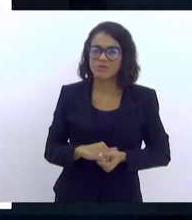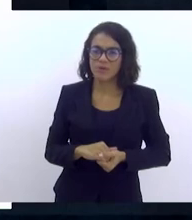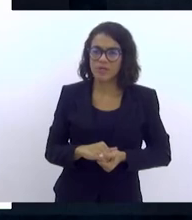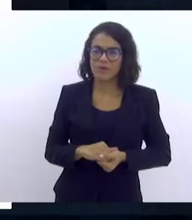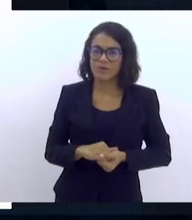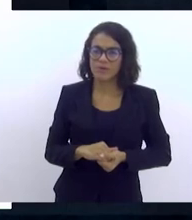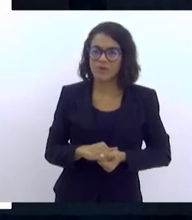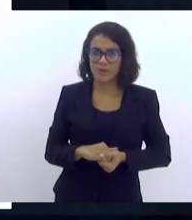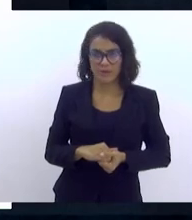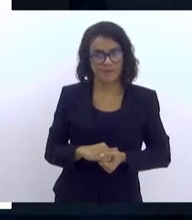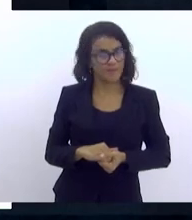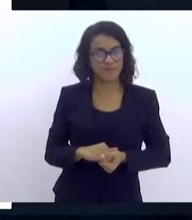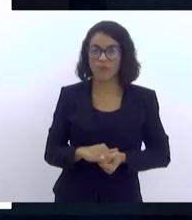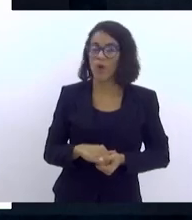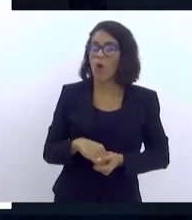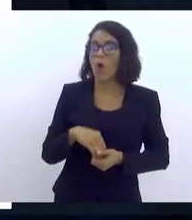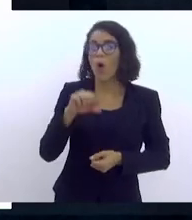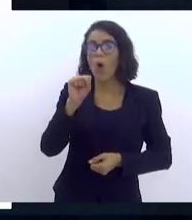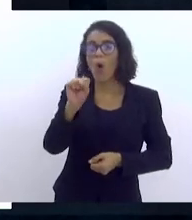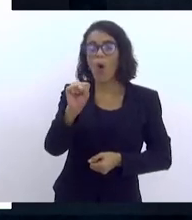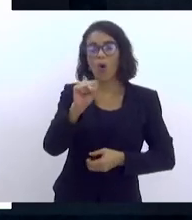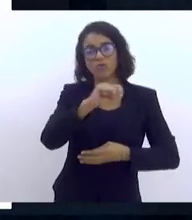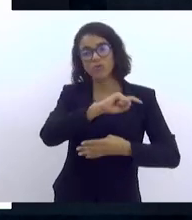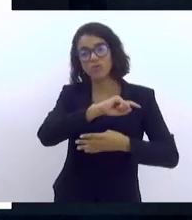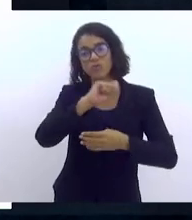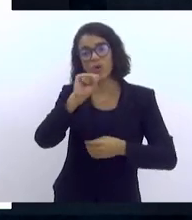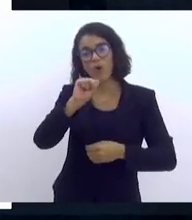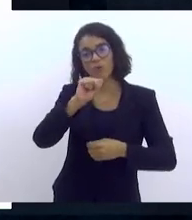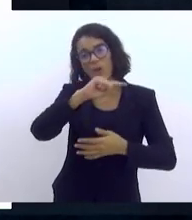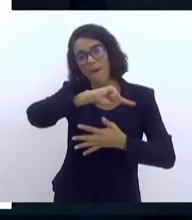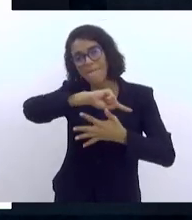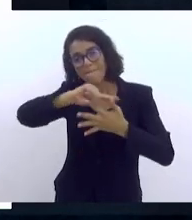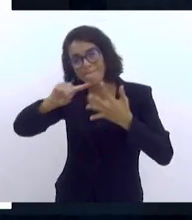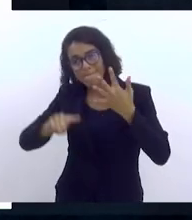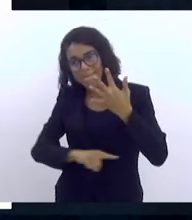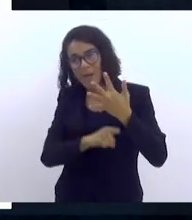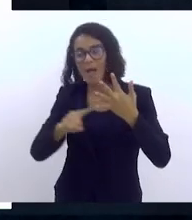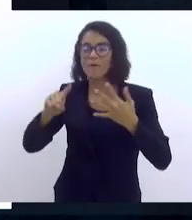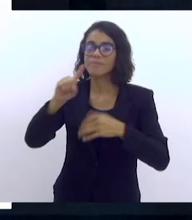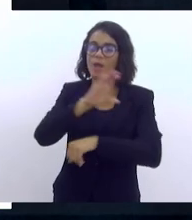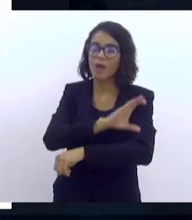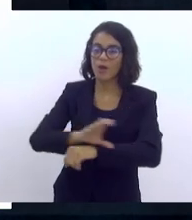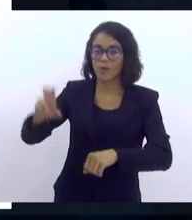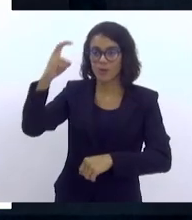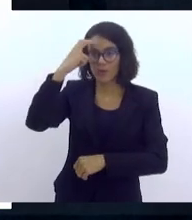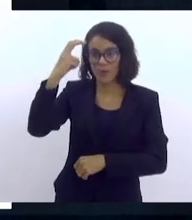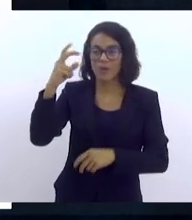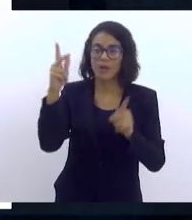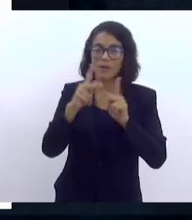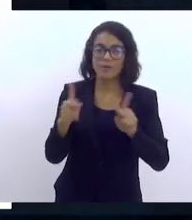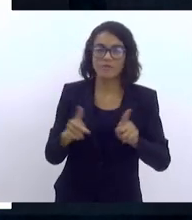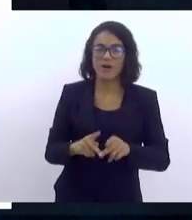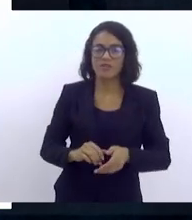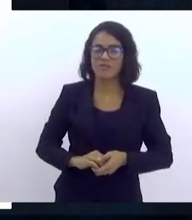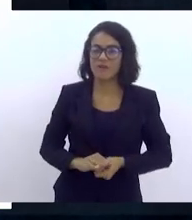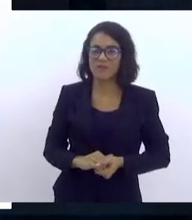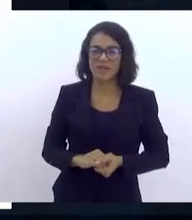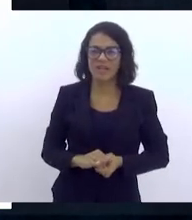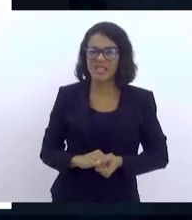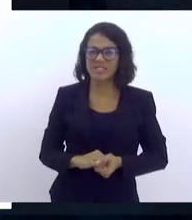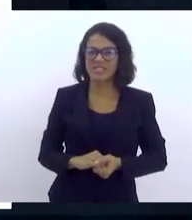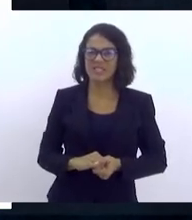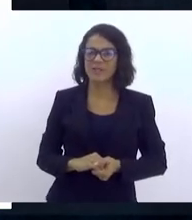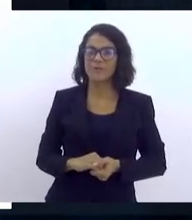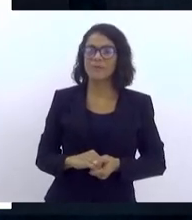Aí estão os oito pilares da cultura de paz, uma educação para a paz, desenvolvimento